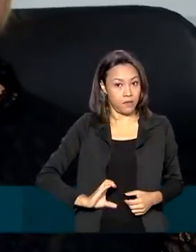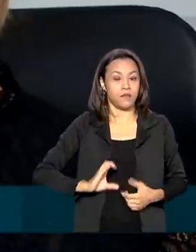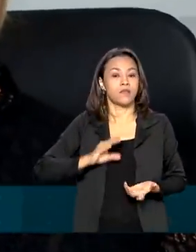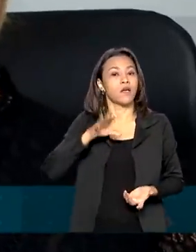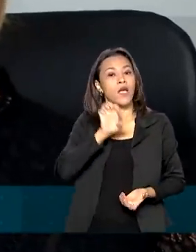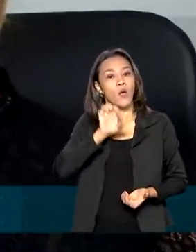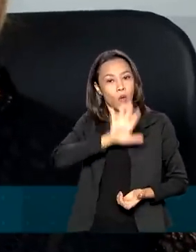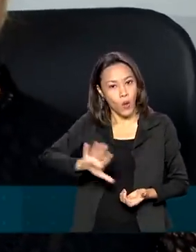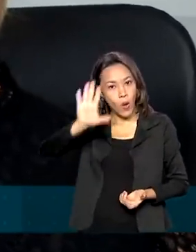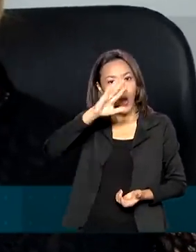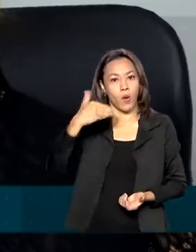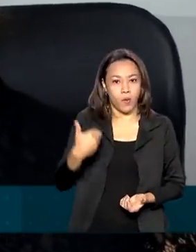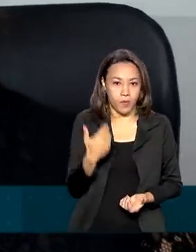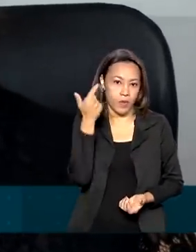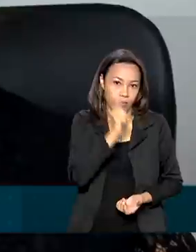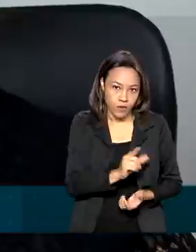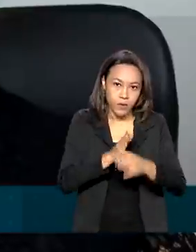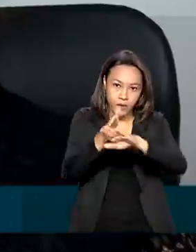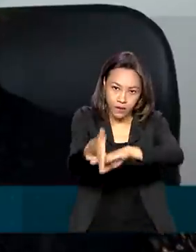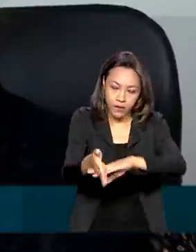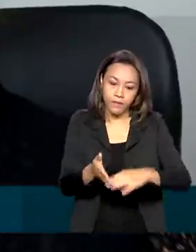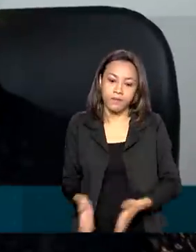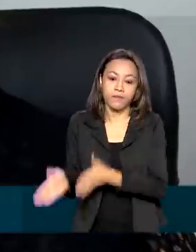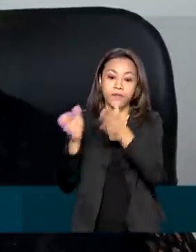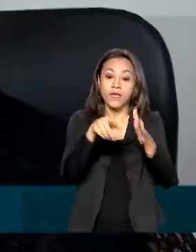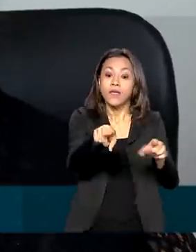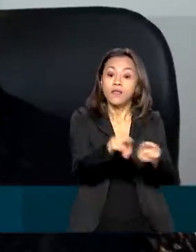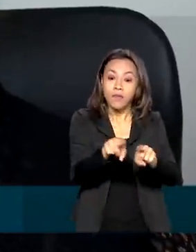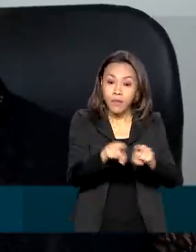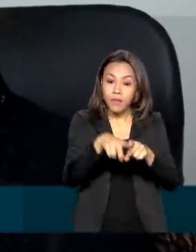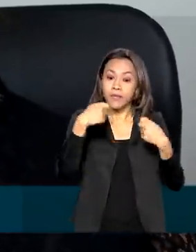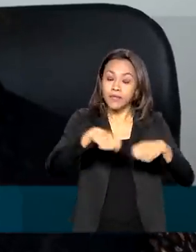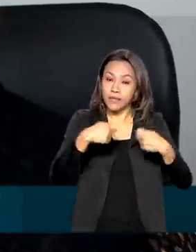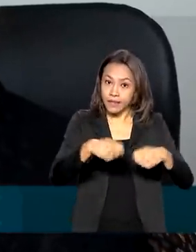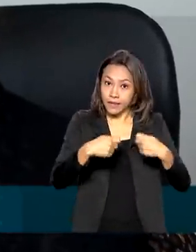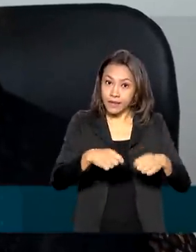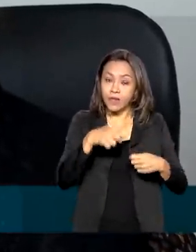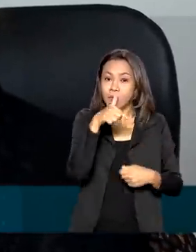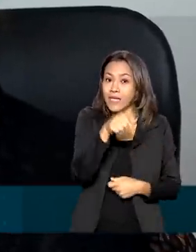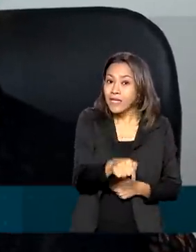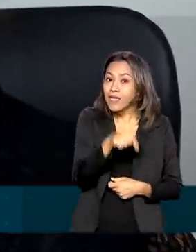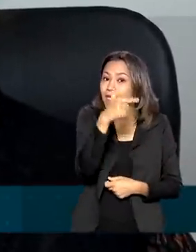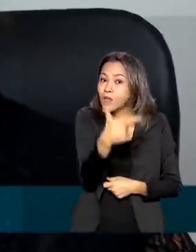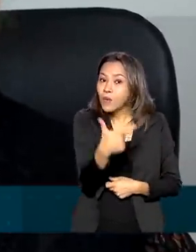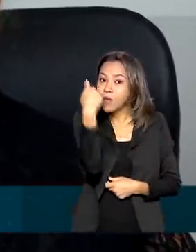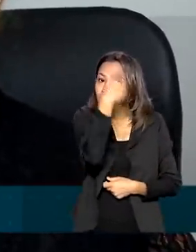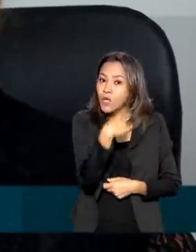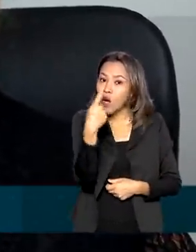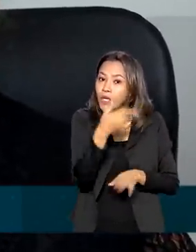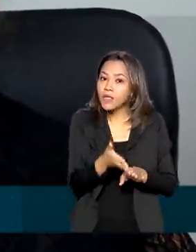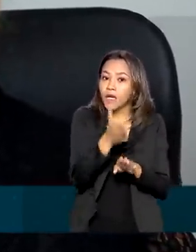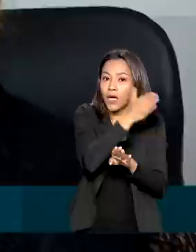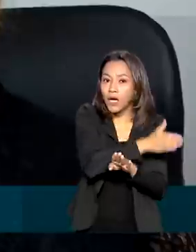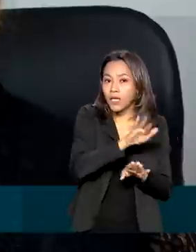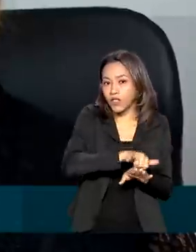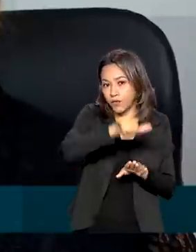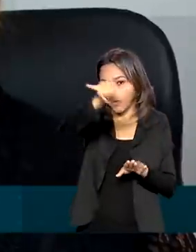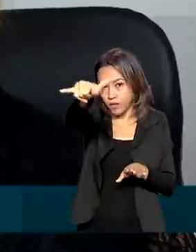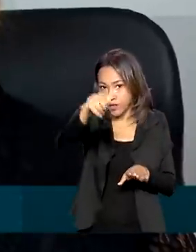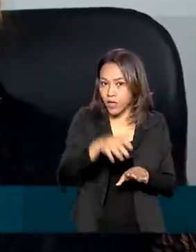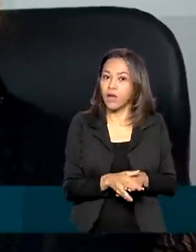também tinha que fazer o teste do covid com 72 horas antes do embarque.